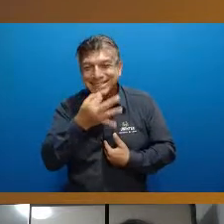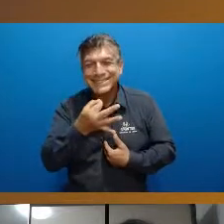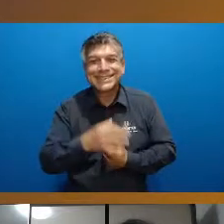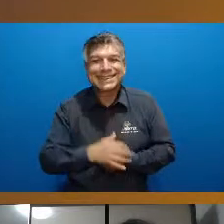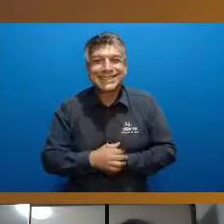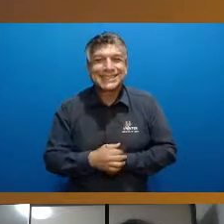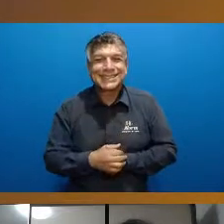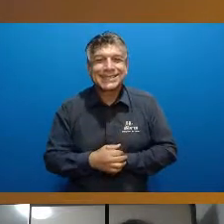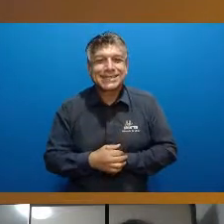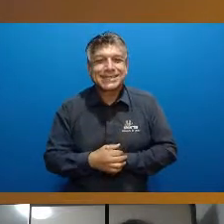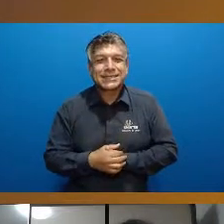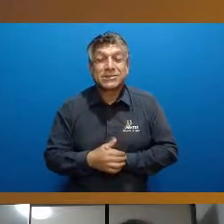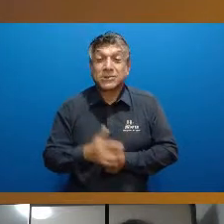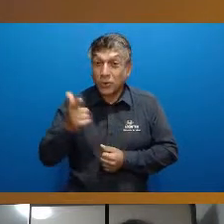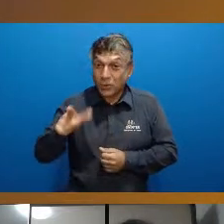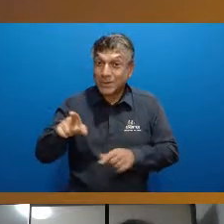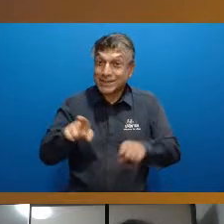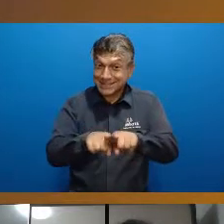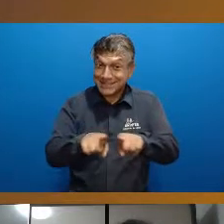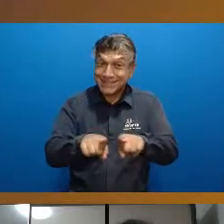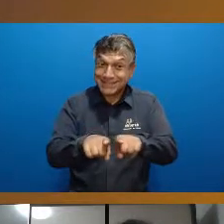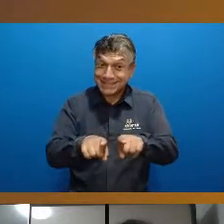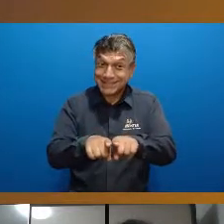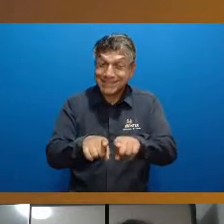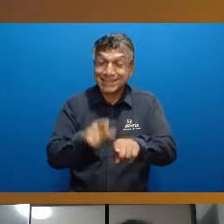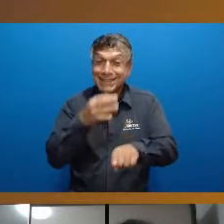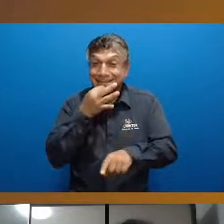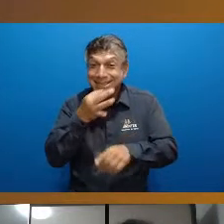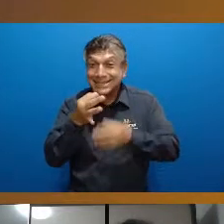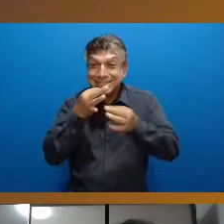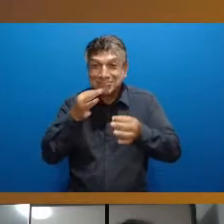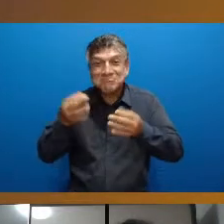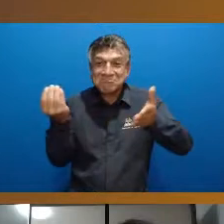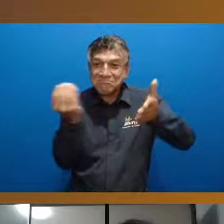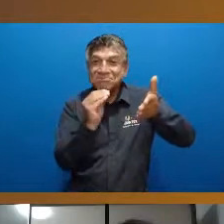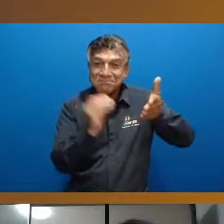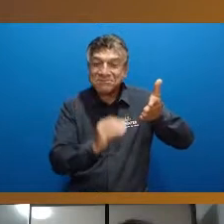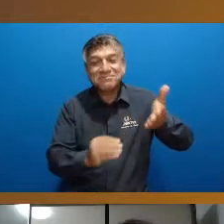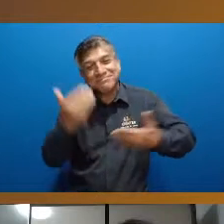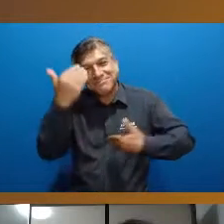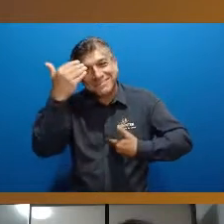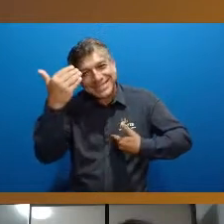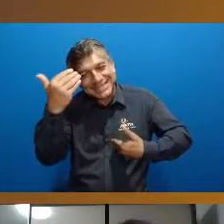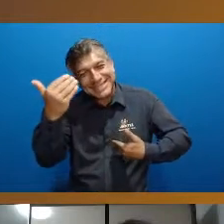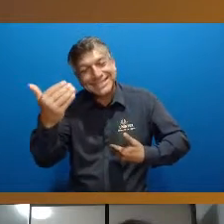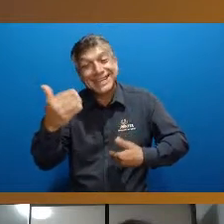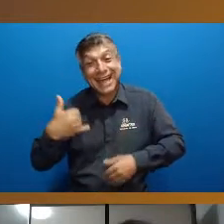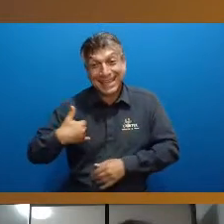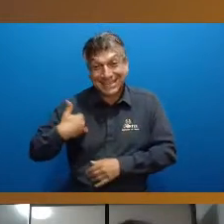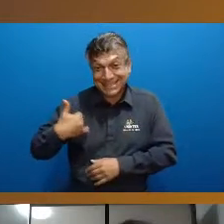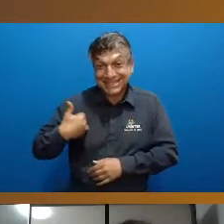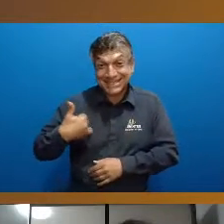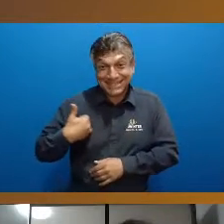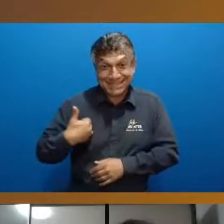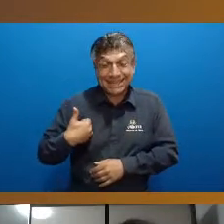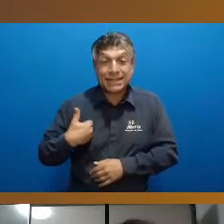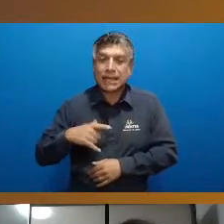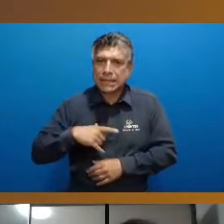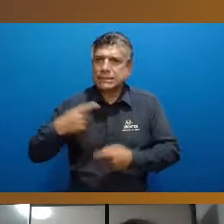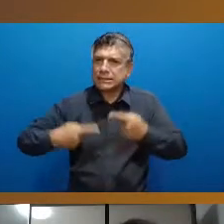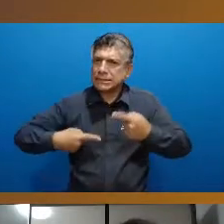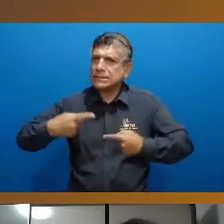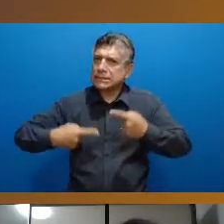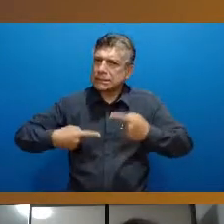os outros também os demais pelos comentários que vocês colocaram aí a respeito da faixa etária que essa é uma discussão bem